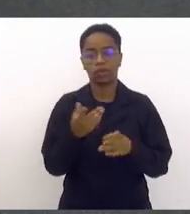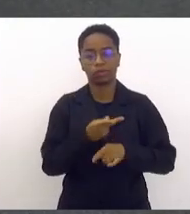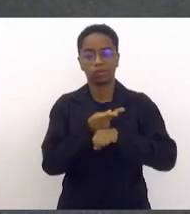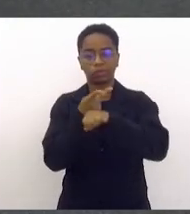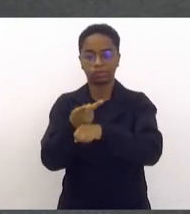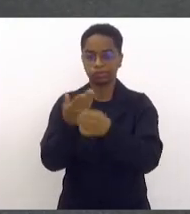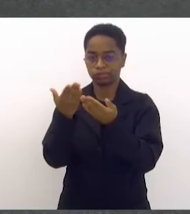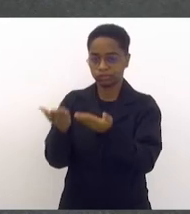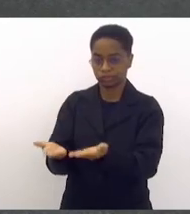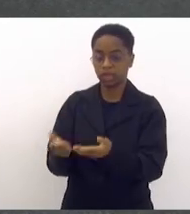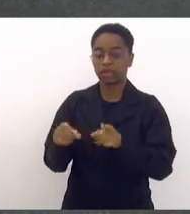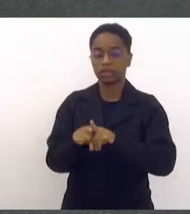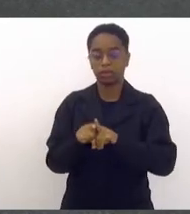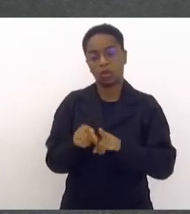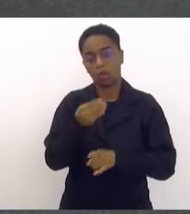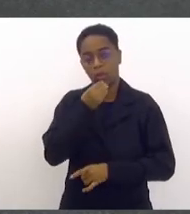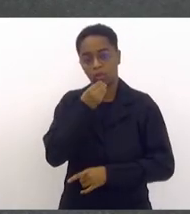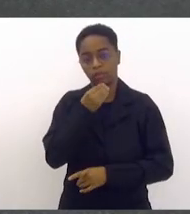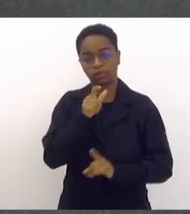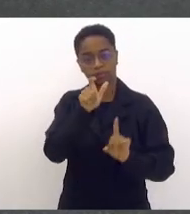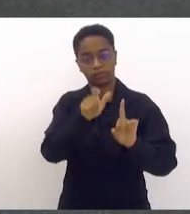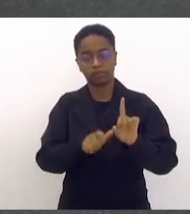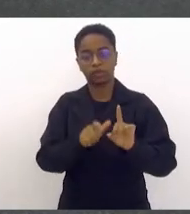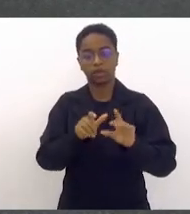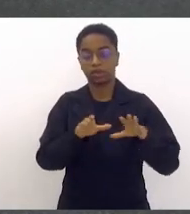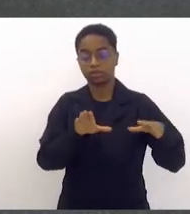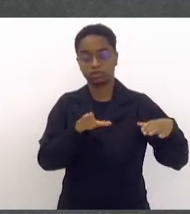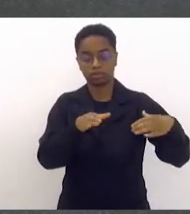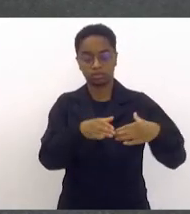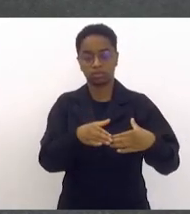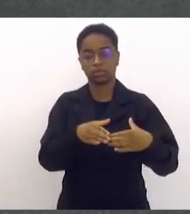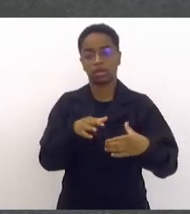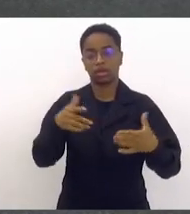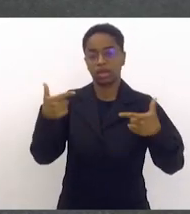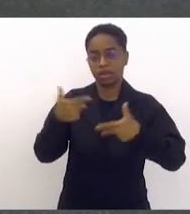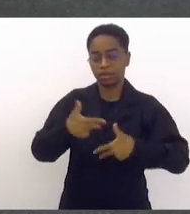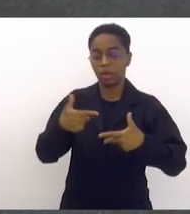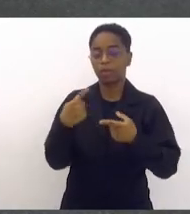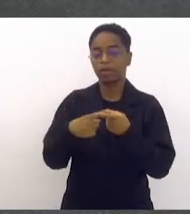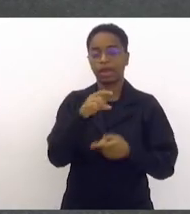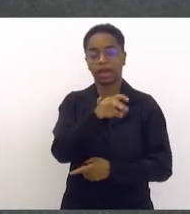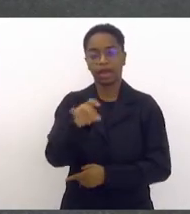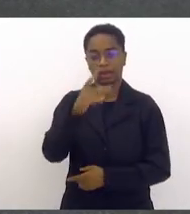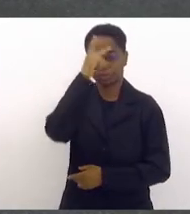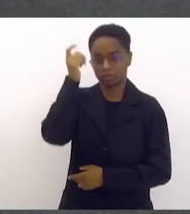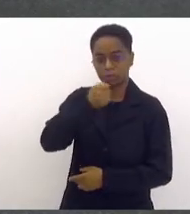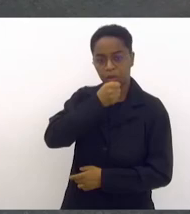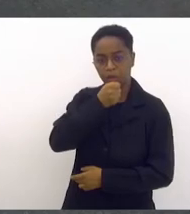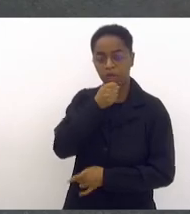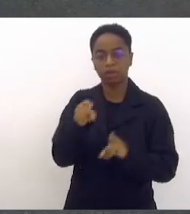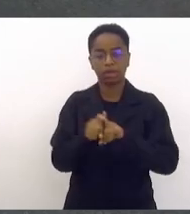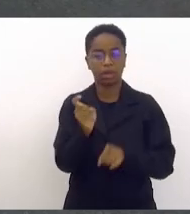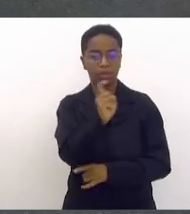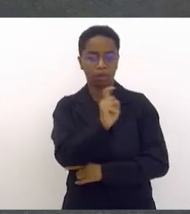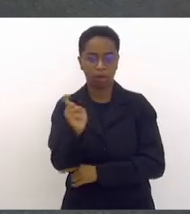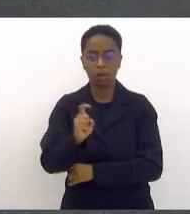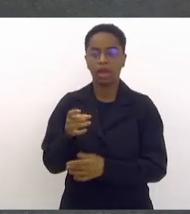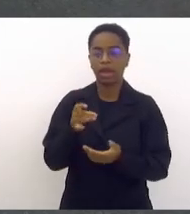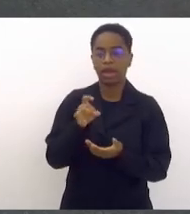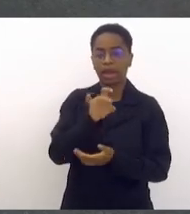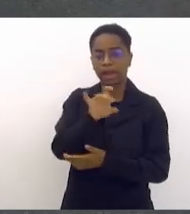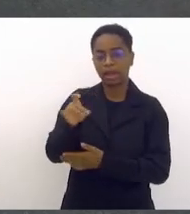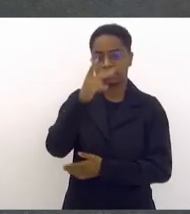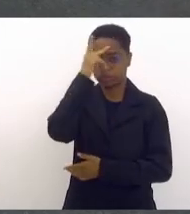e vida longa, obviamente, ao nosso hip-hop, porque, por cada MC, por cada grafiteiro, por cada b-boy, cada